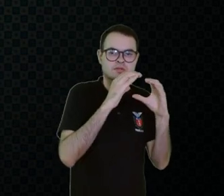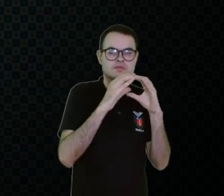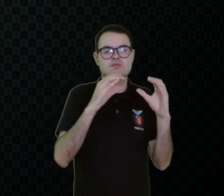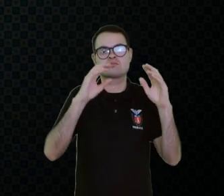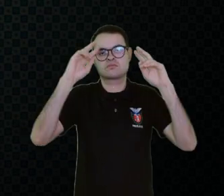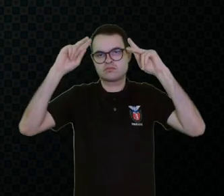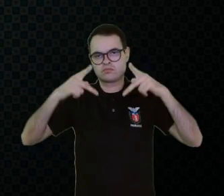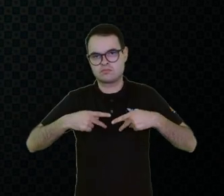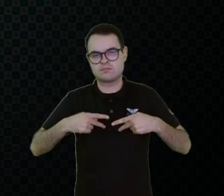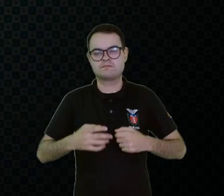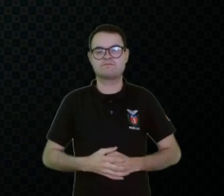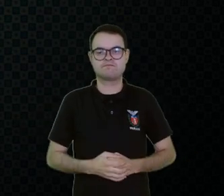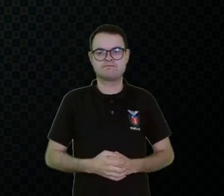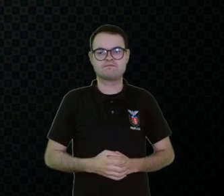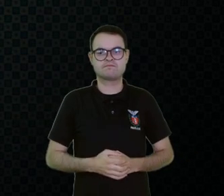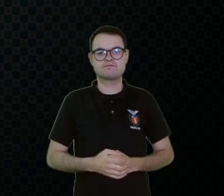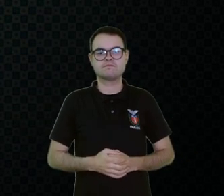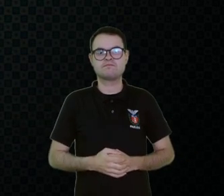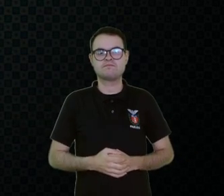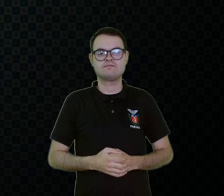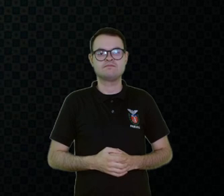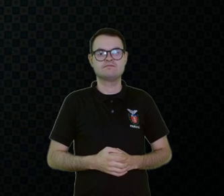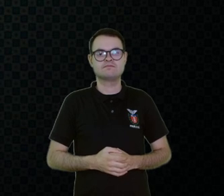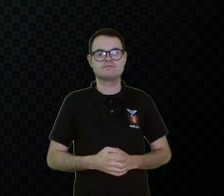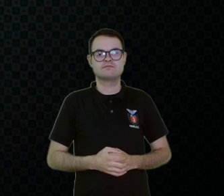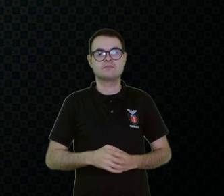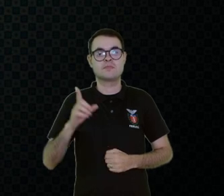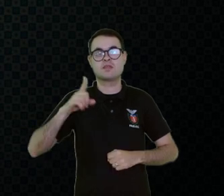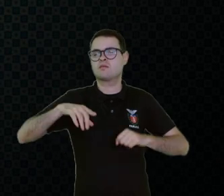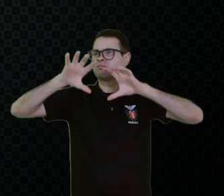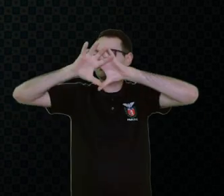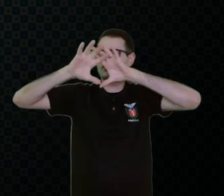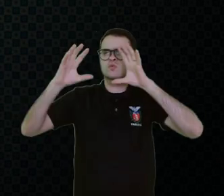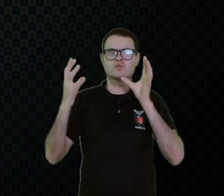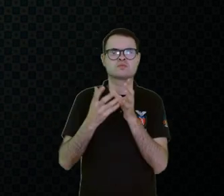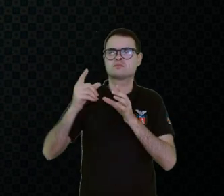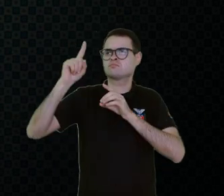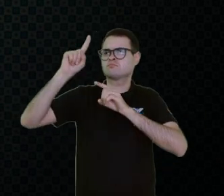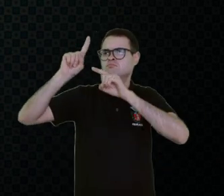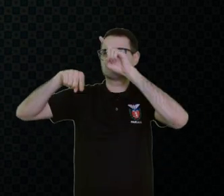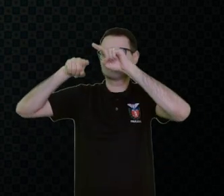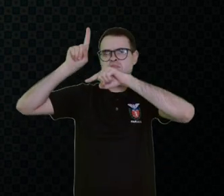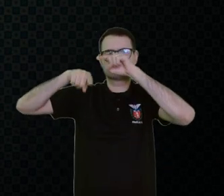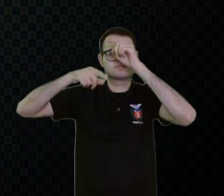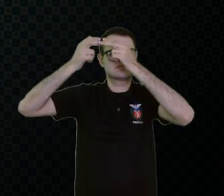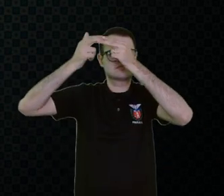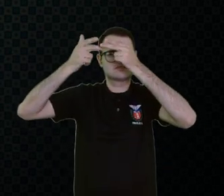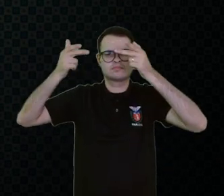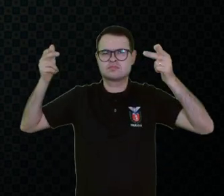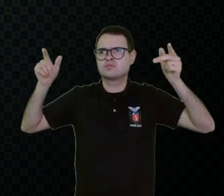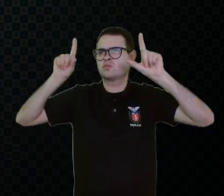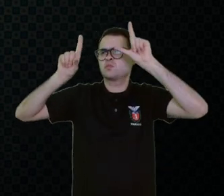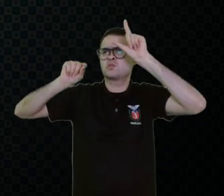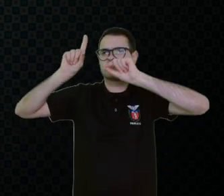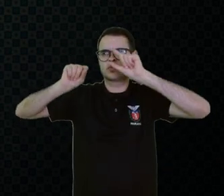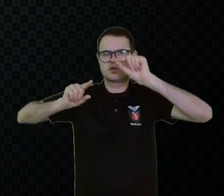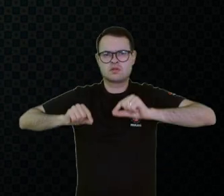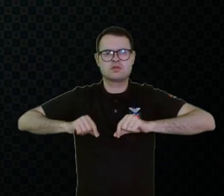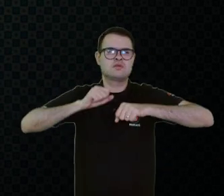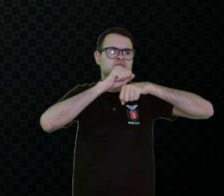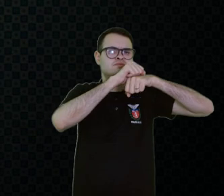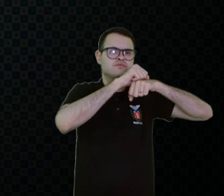seres humanos, segundo Oliveira. Então, ele é um conjunto de recursos tecnológicos, né? Eles, por meio de muitas